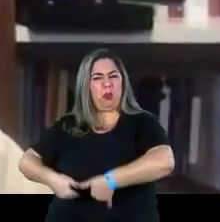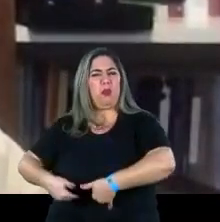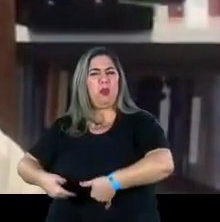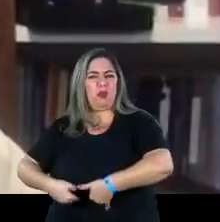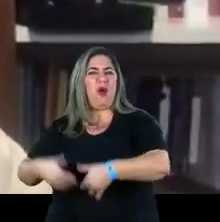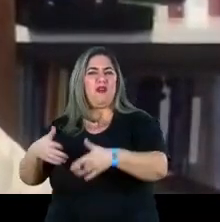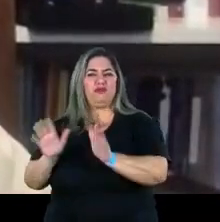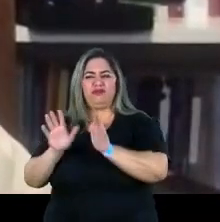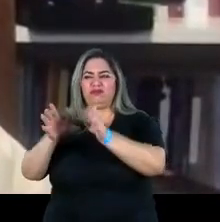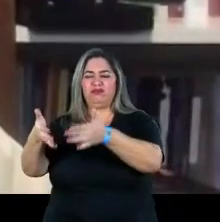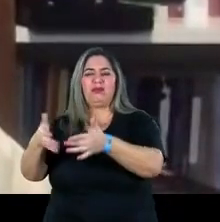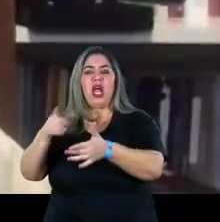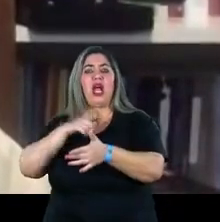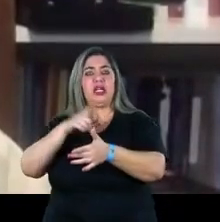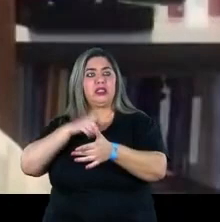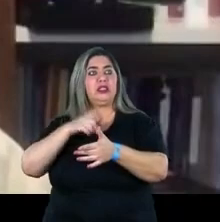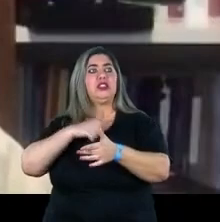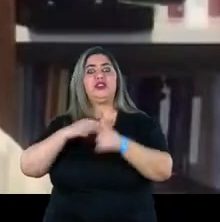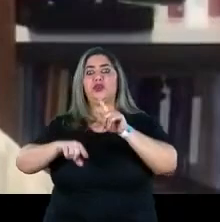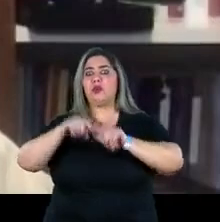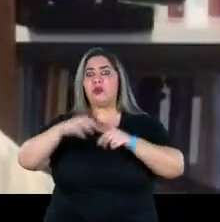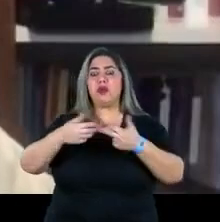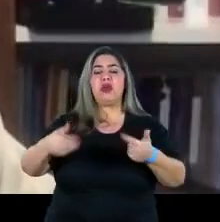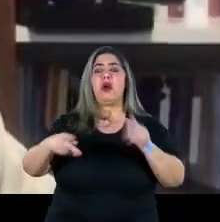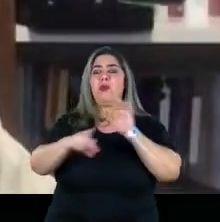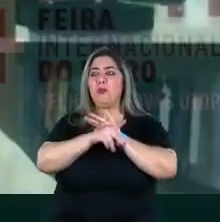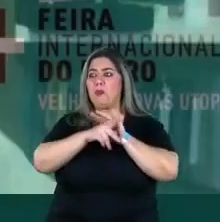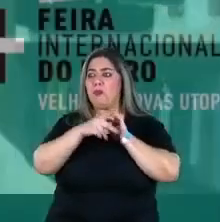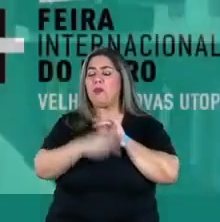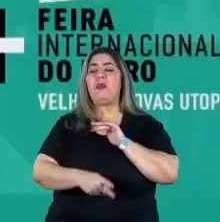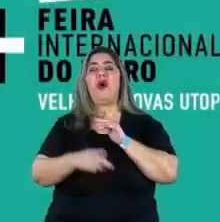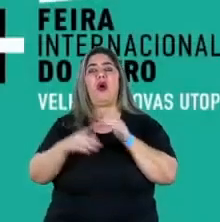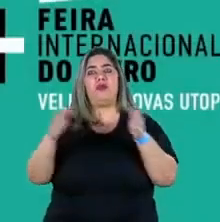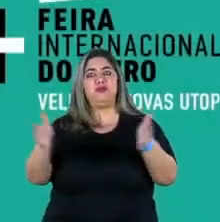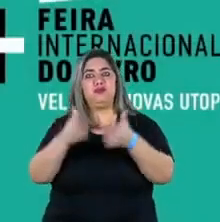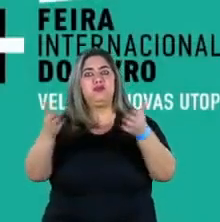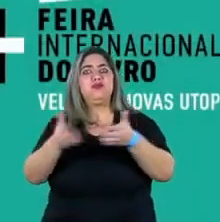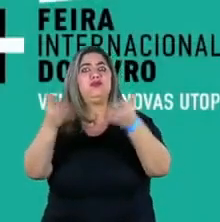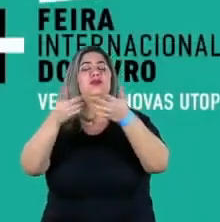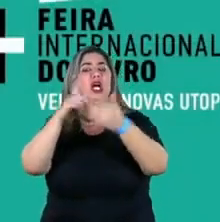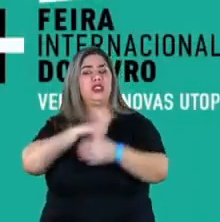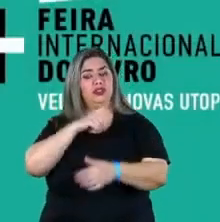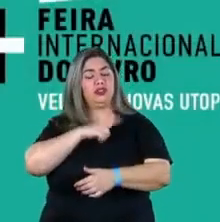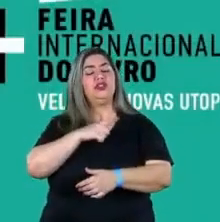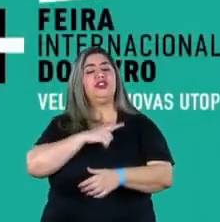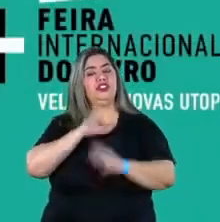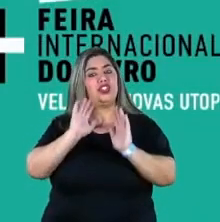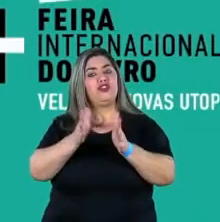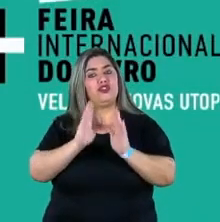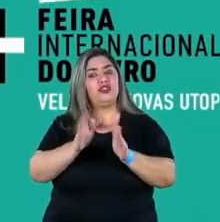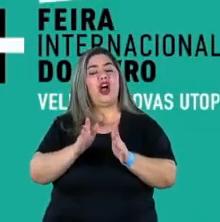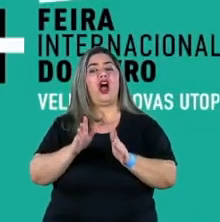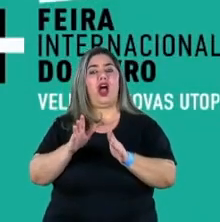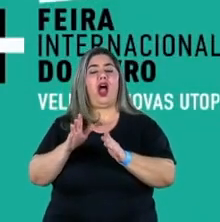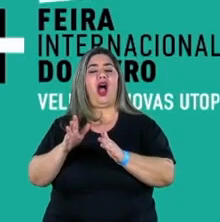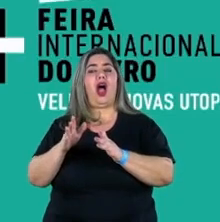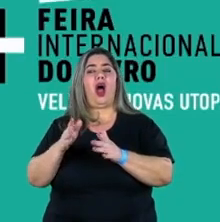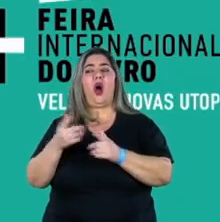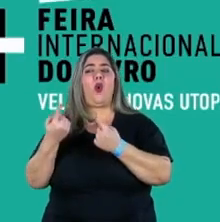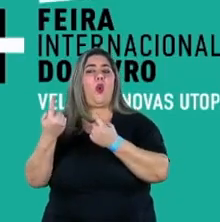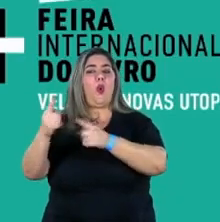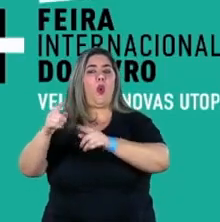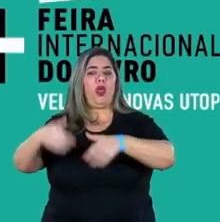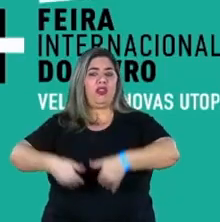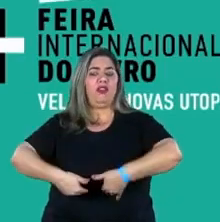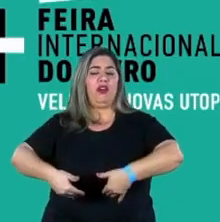mais... Teríamos os instrumentos, não é, Danilo? mão, as ferramentas. Já tinha os instrumentos, já tinha, do combate à fome, etc.